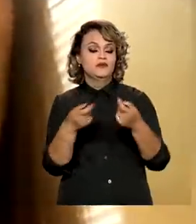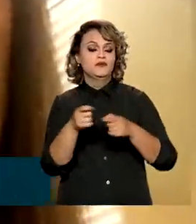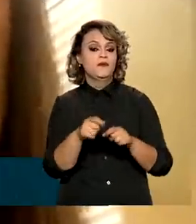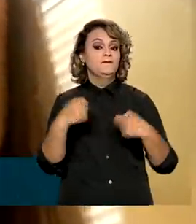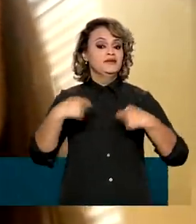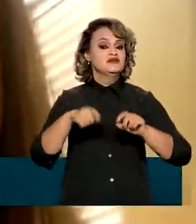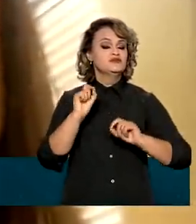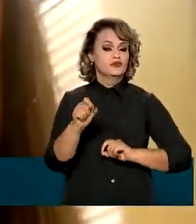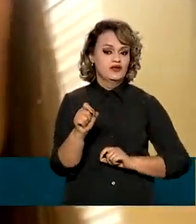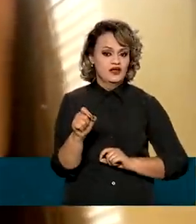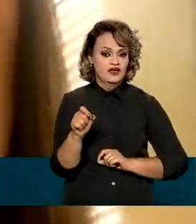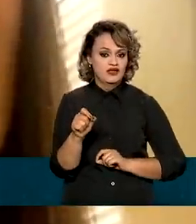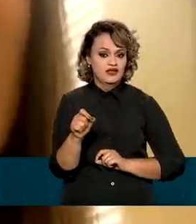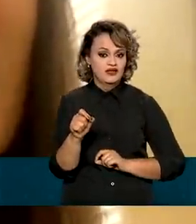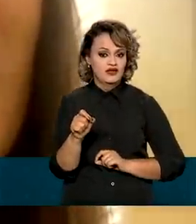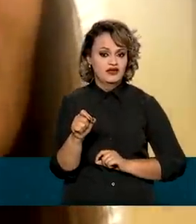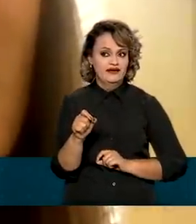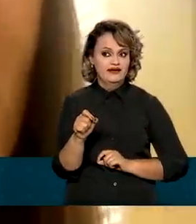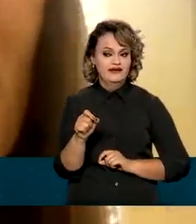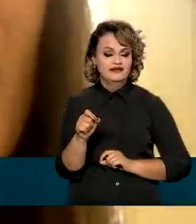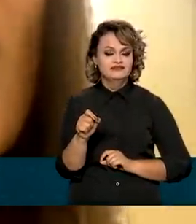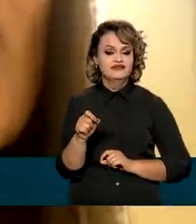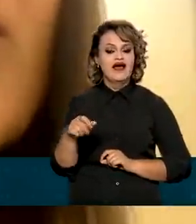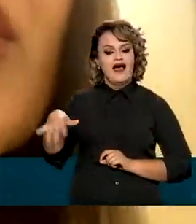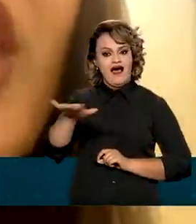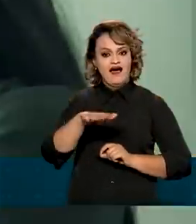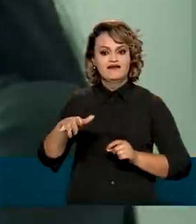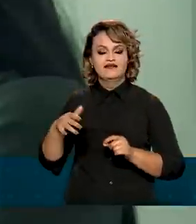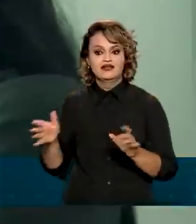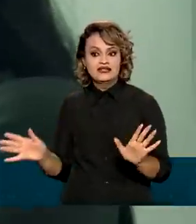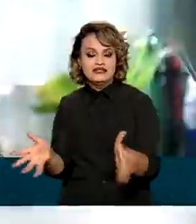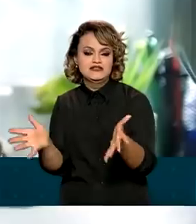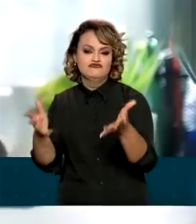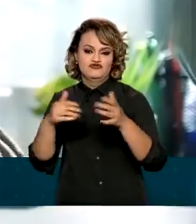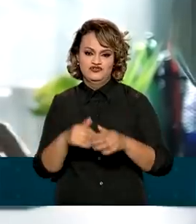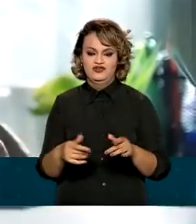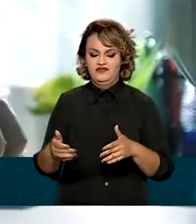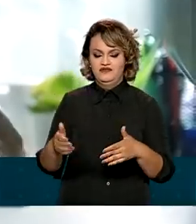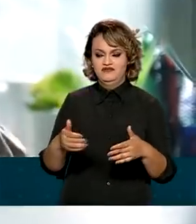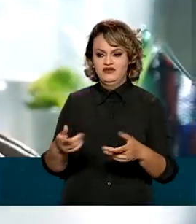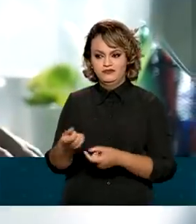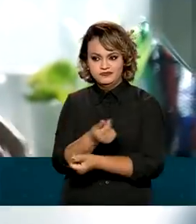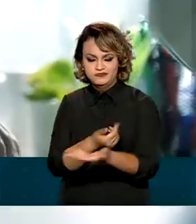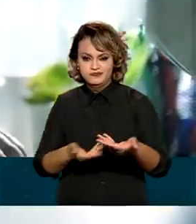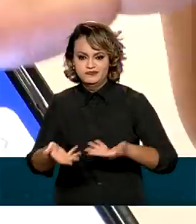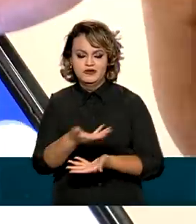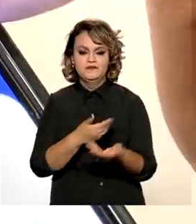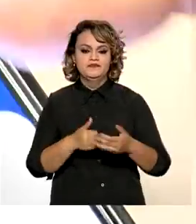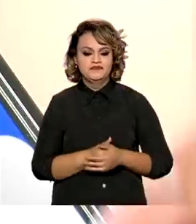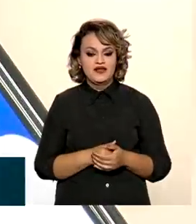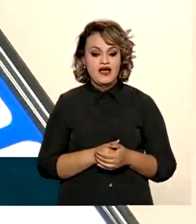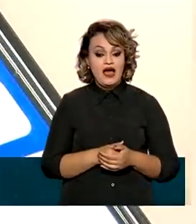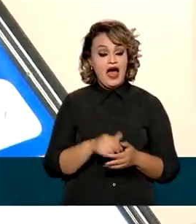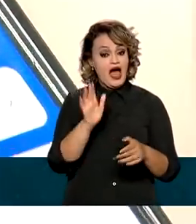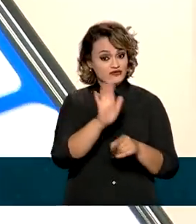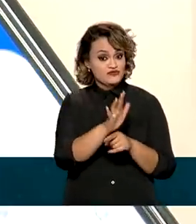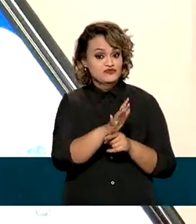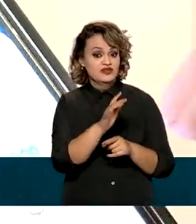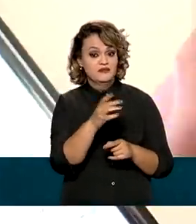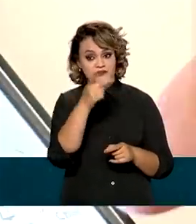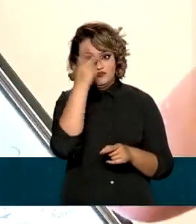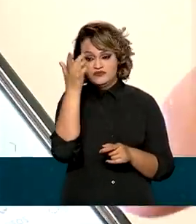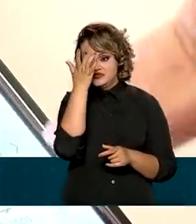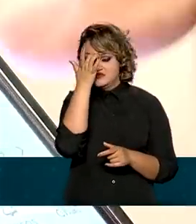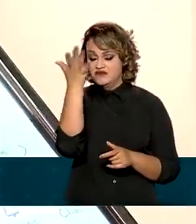sem falar em ambiente de negócios. Além de facilitar a vida do cidadão, que hoje pode resolver